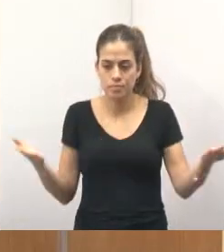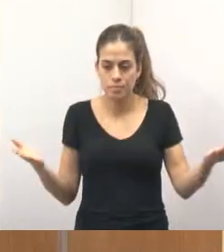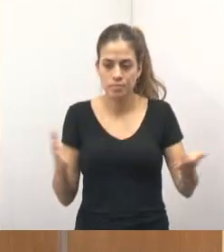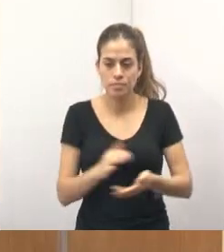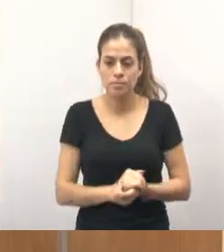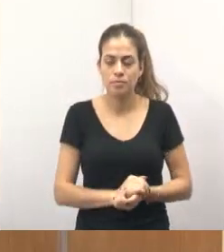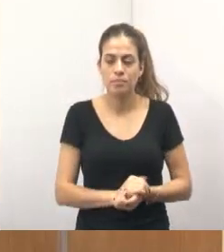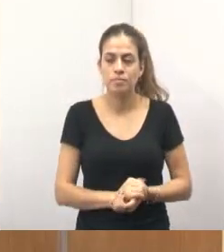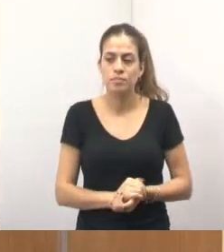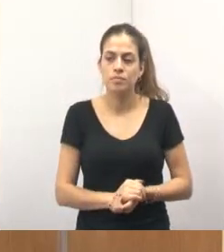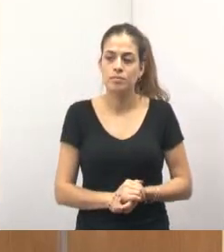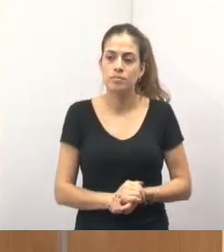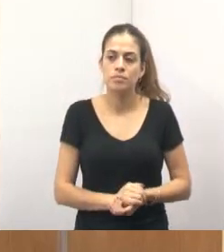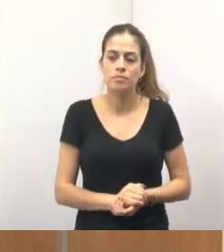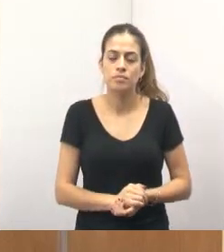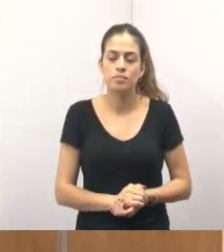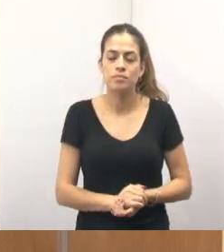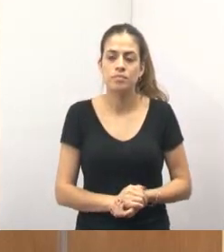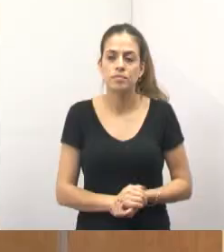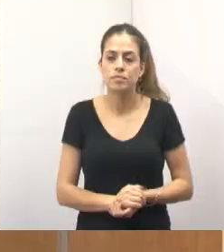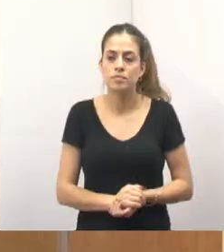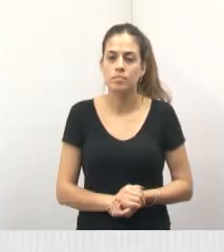O próximo slide...